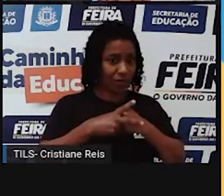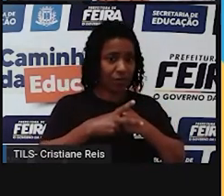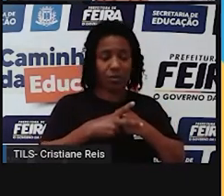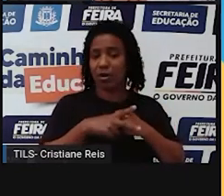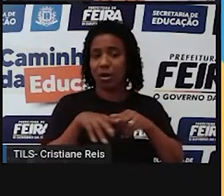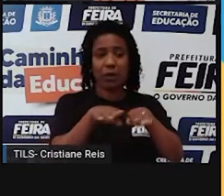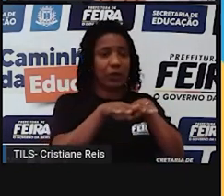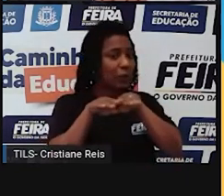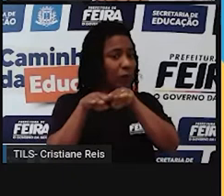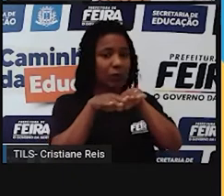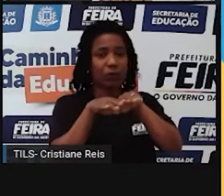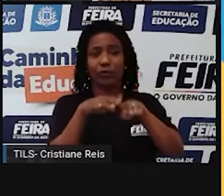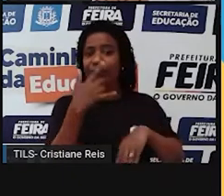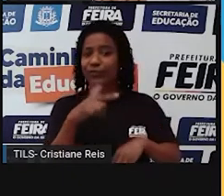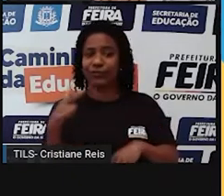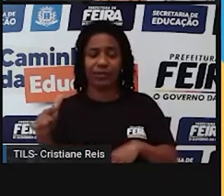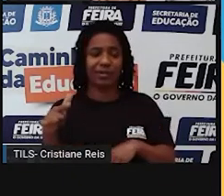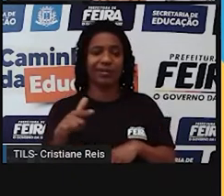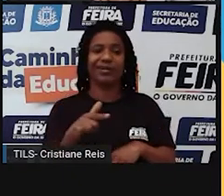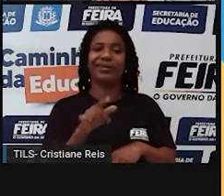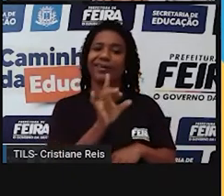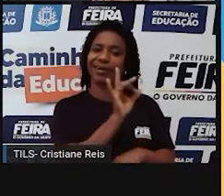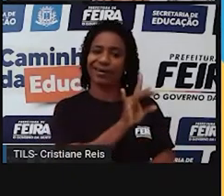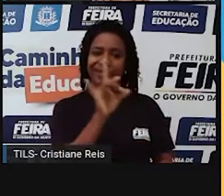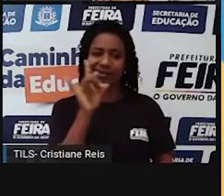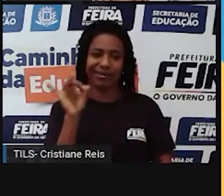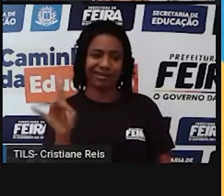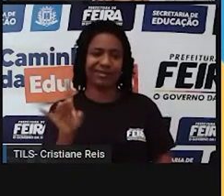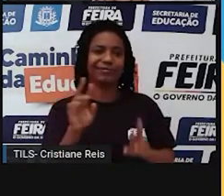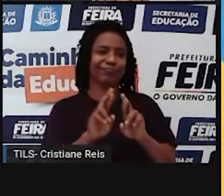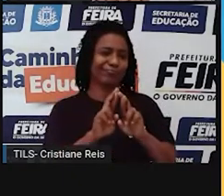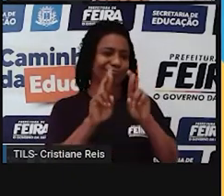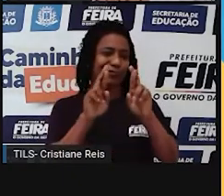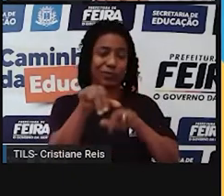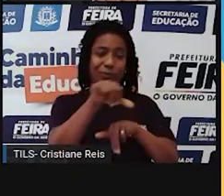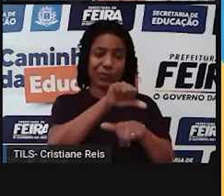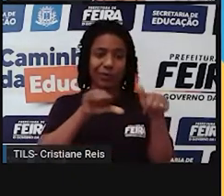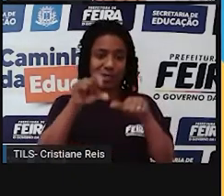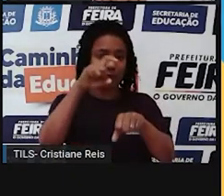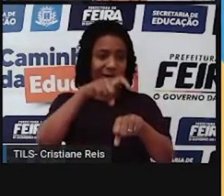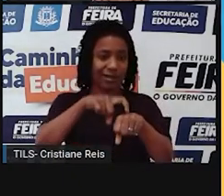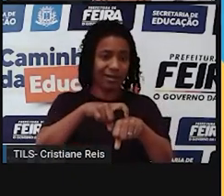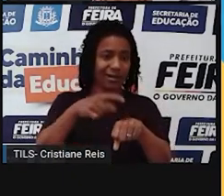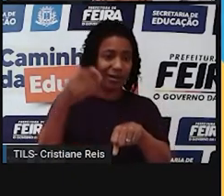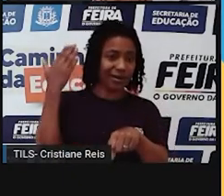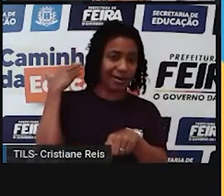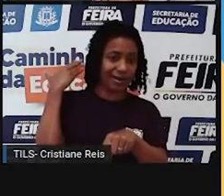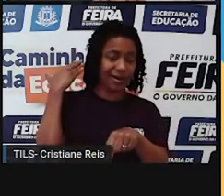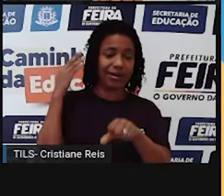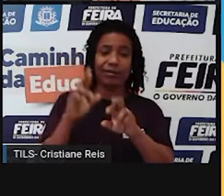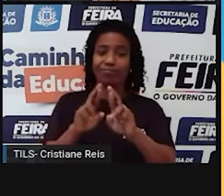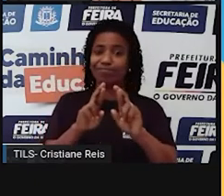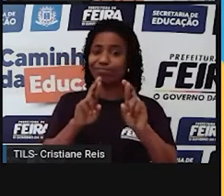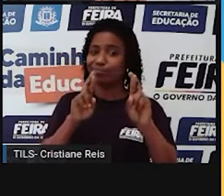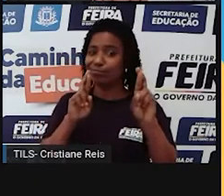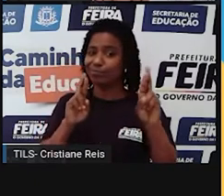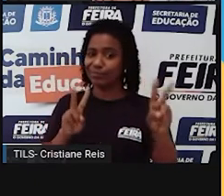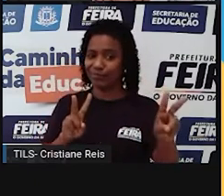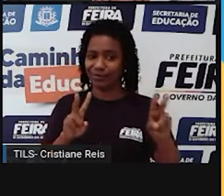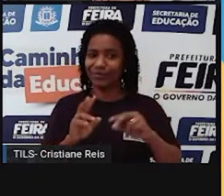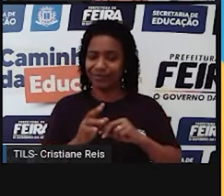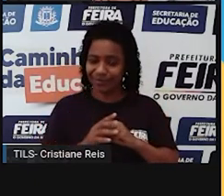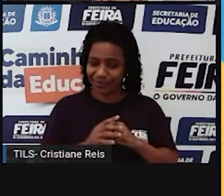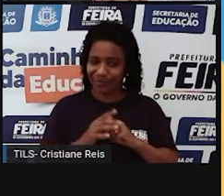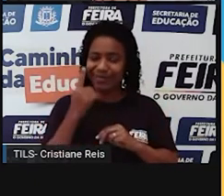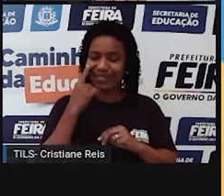a sua própria maneira de fazer o seu passado. E a gente precisa recorrer às listas